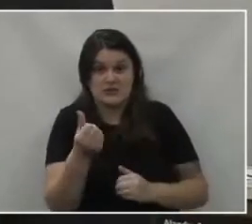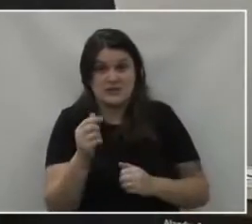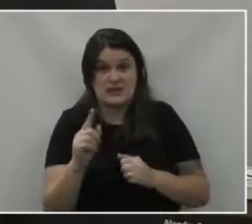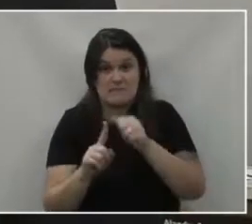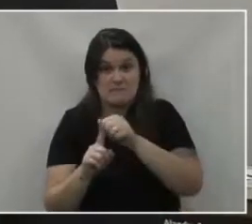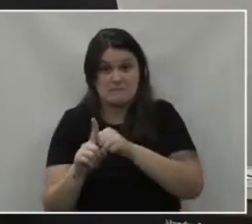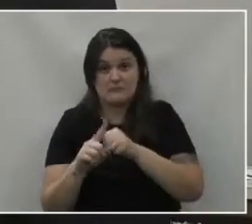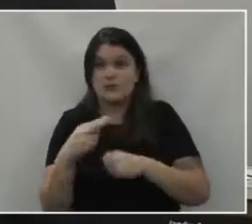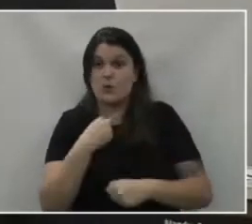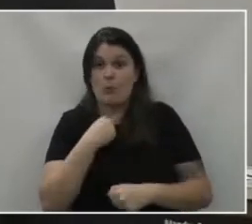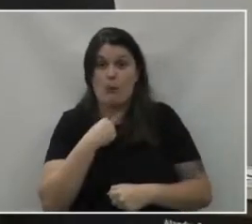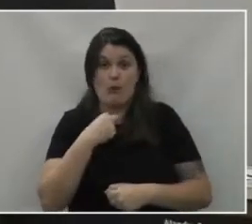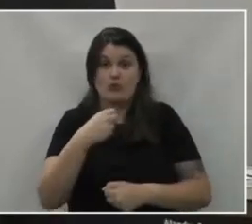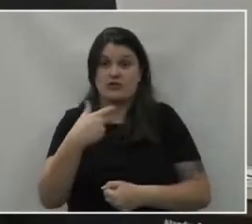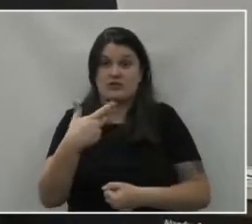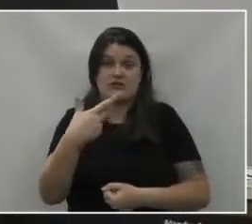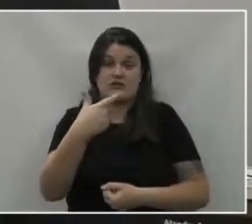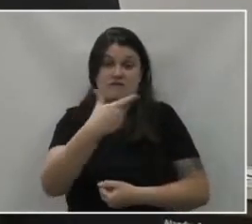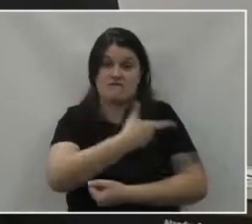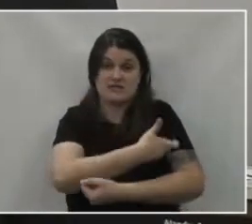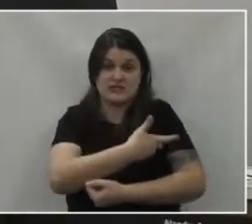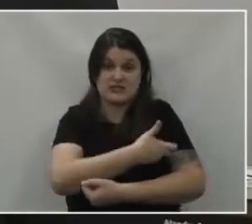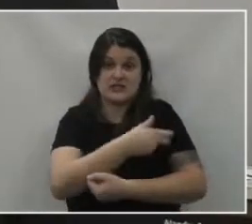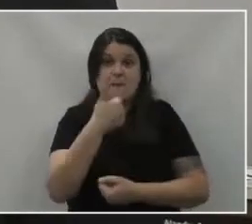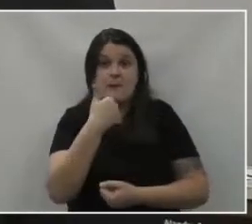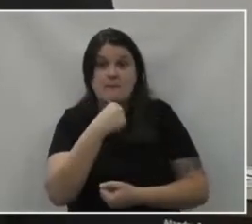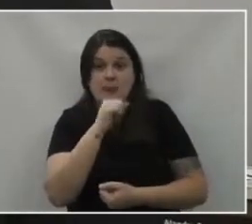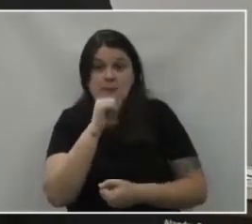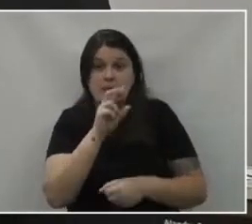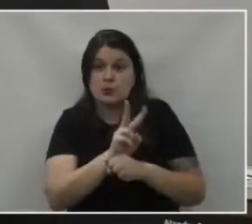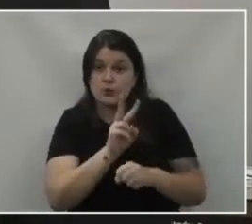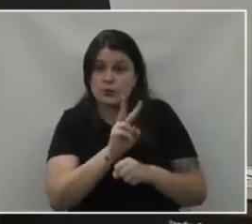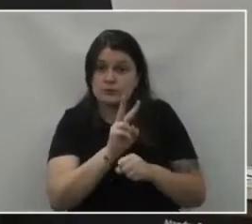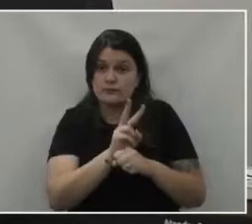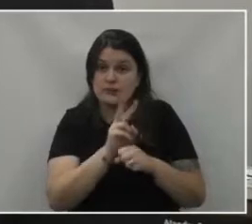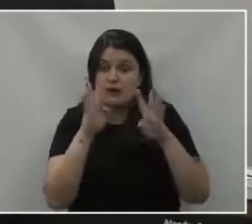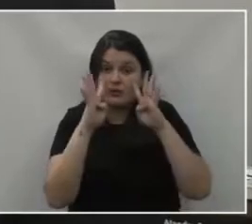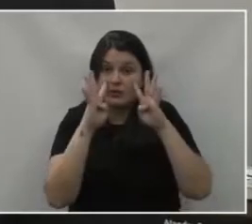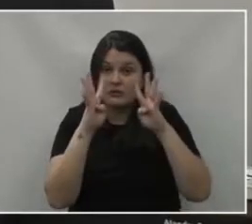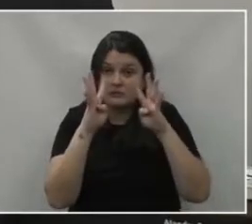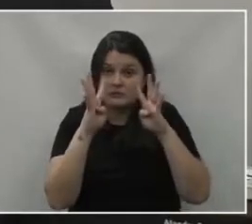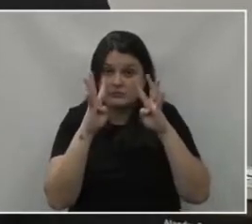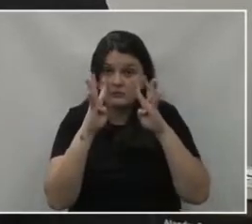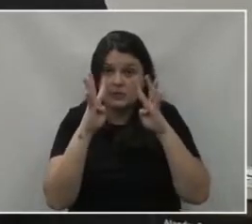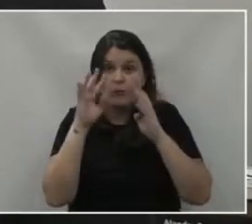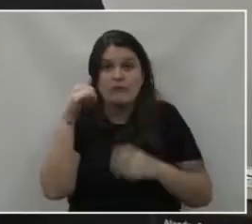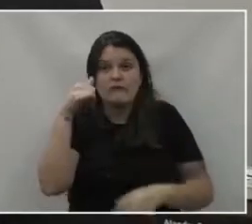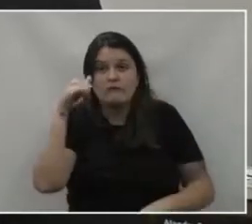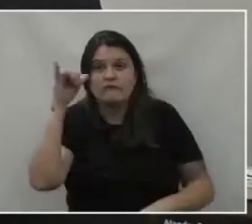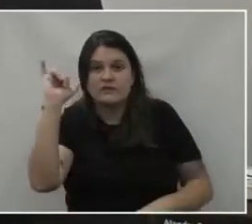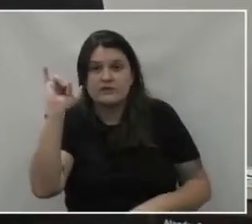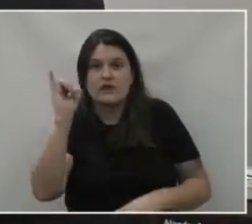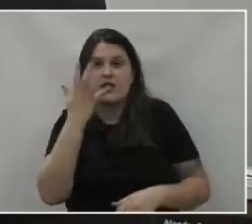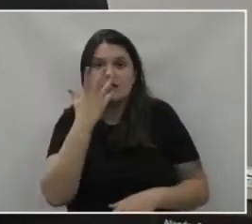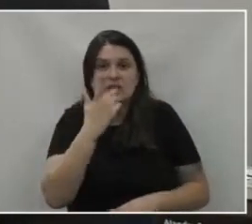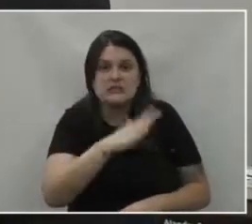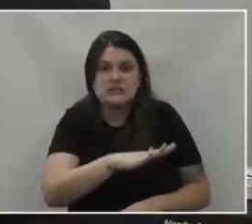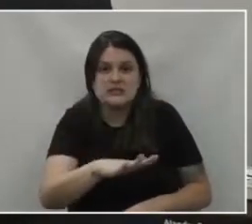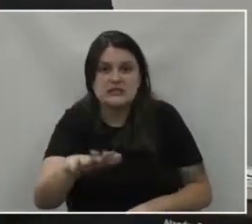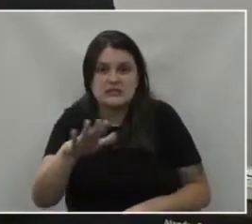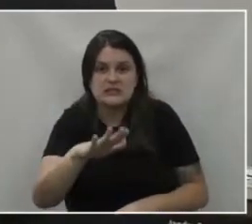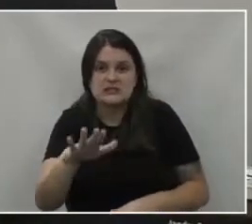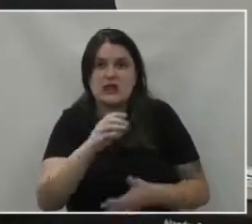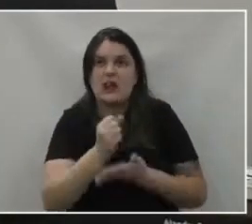podem receber essa vacina então as mães ficarem muito atentas, evitar essas crianças,